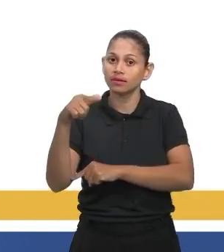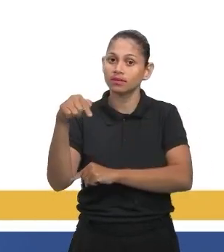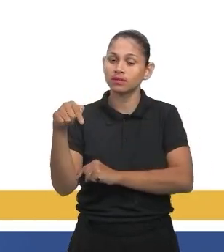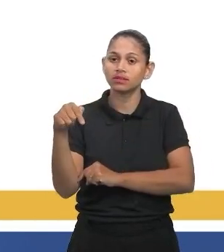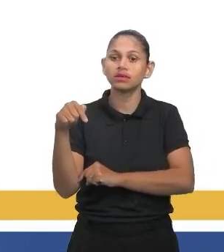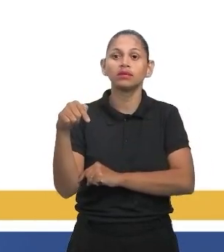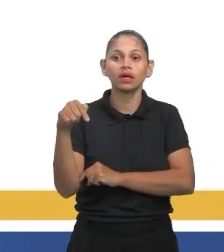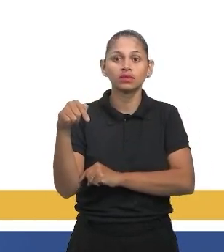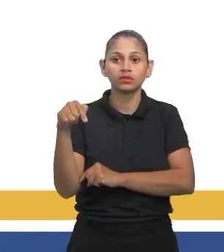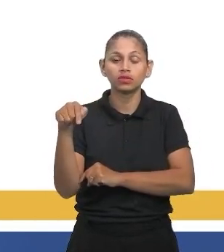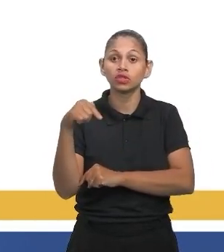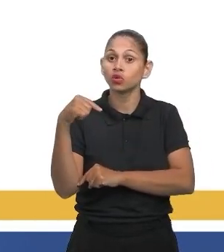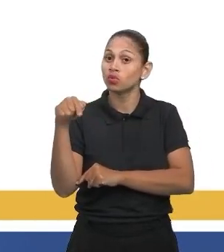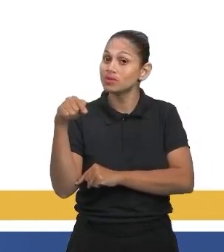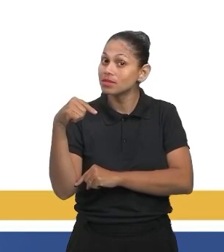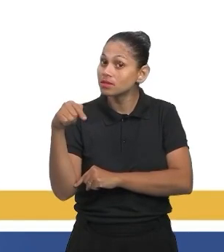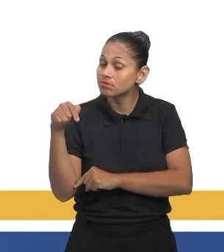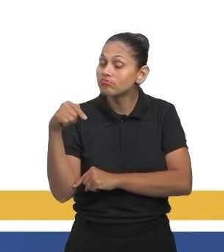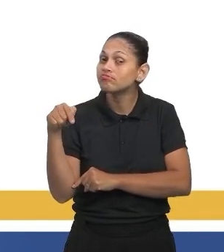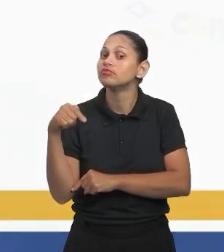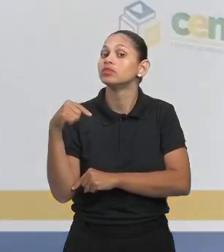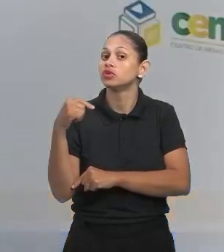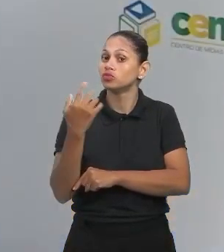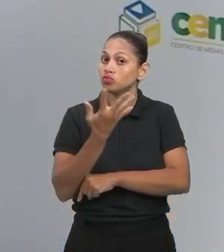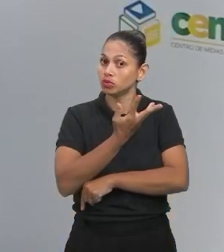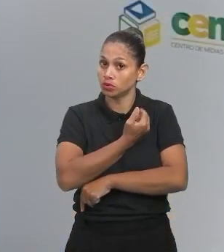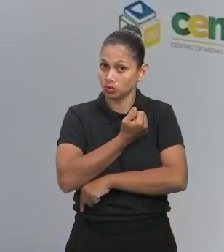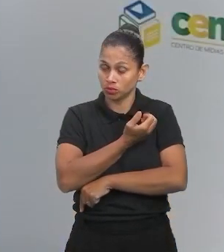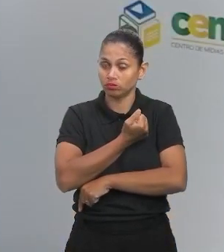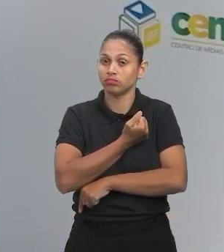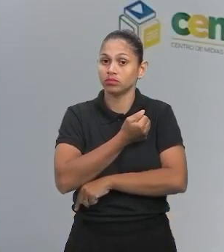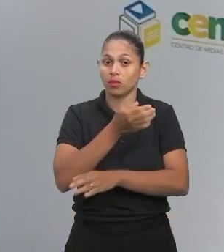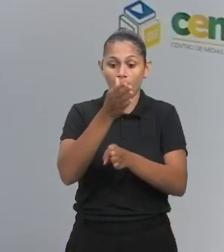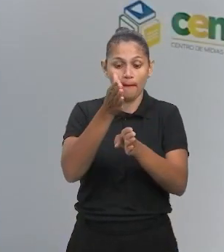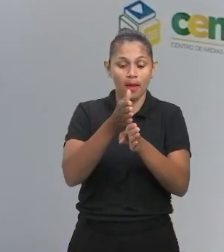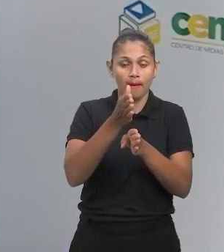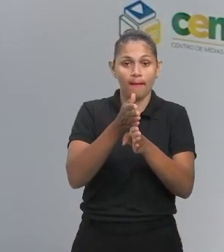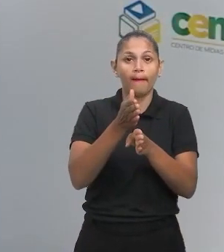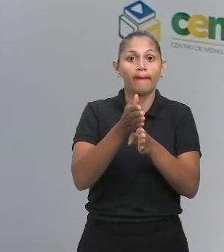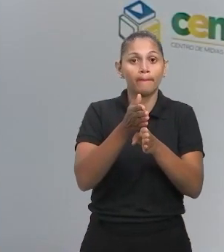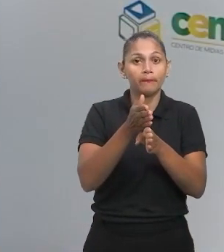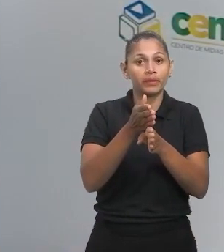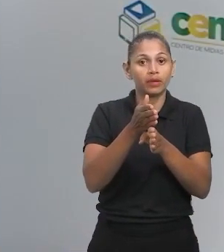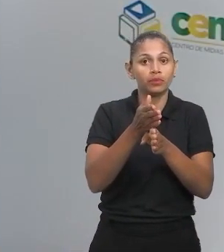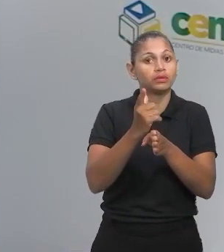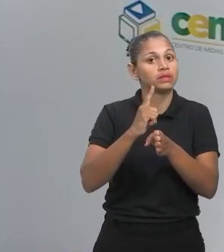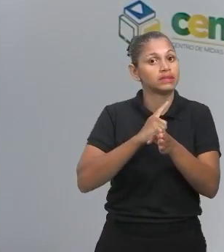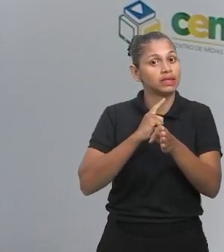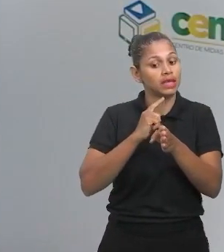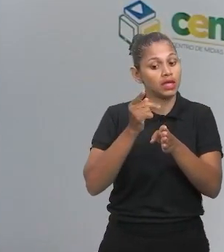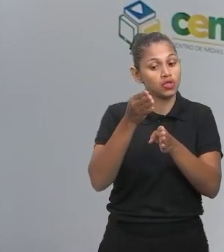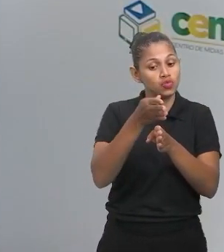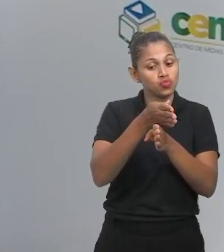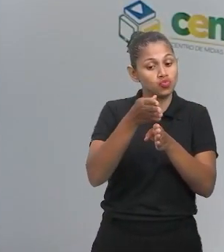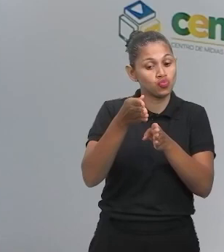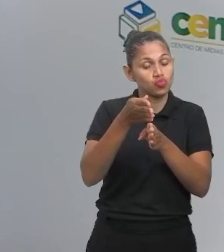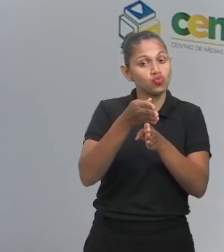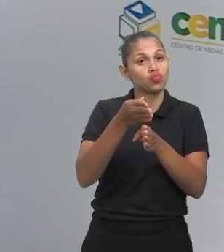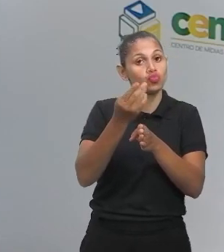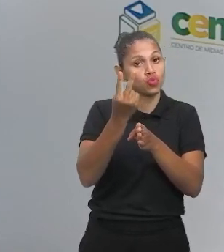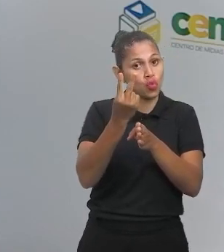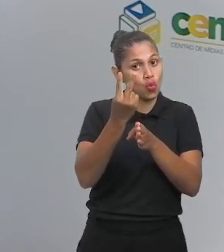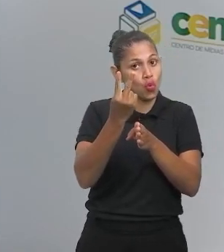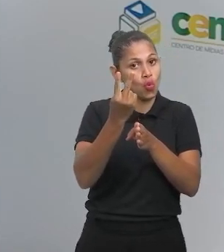significa que eu vou ter... Se eu tenho um número par de termos, eu tenho dois termos centrais. Dois números no meio. Tá? Então, eu vou pegar o quê?